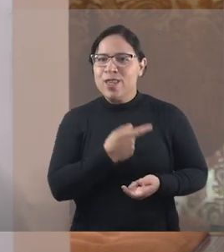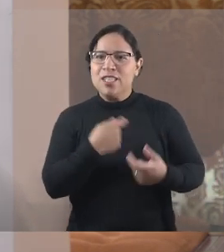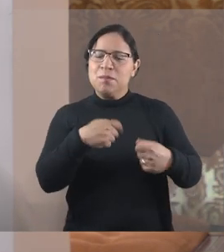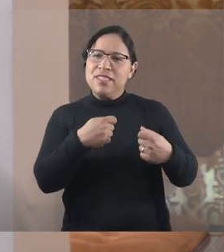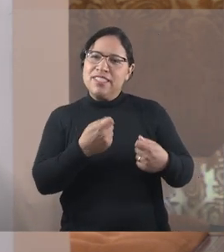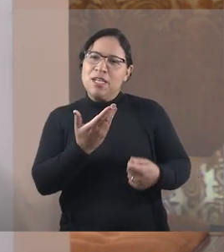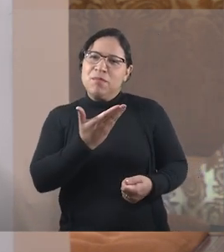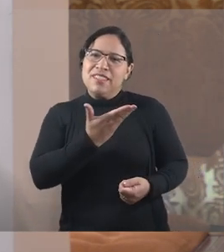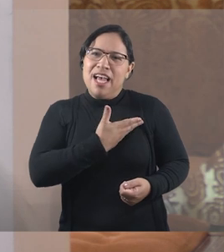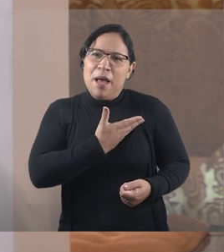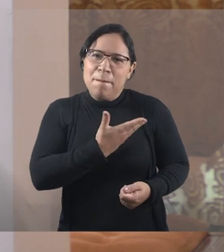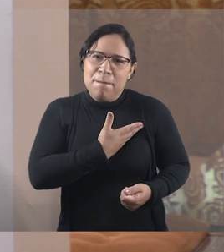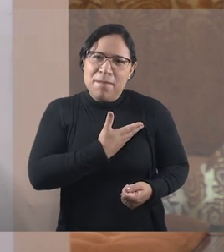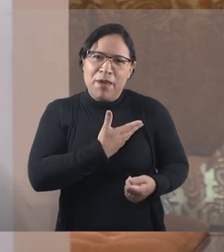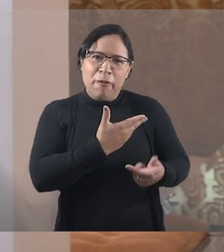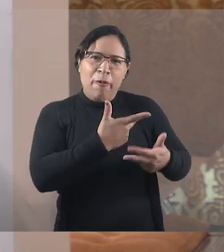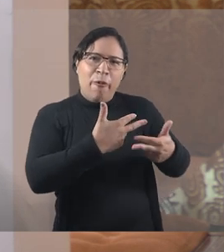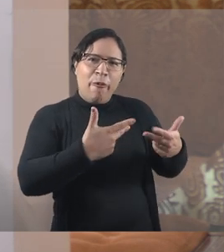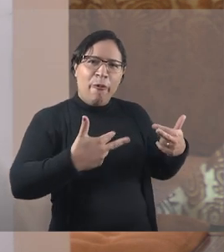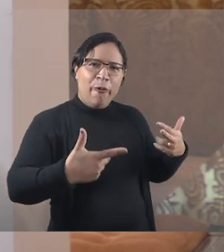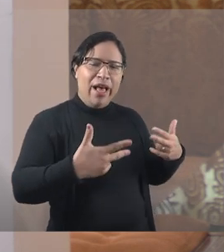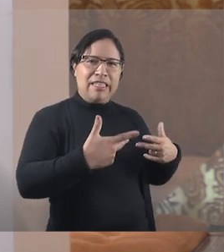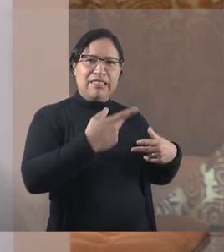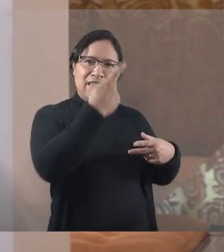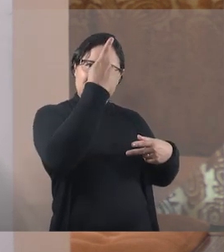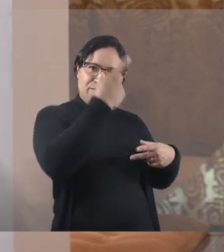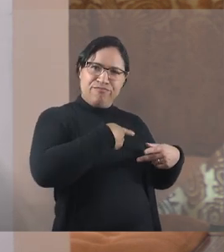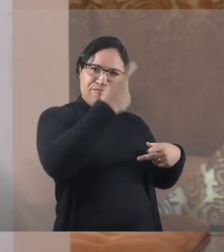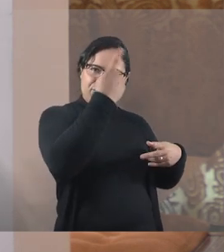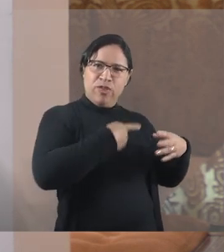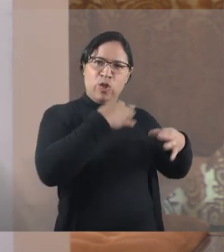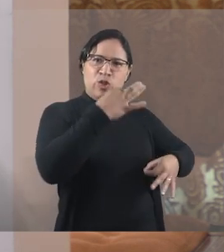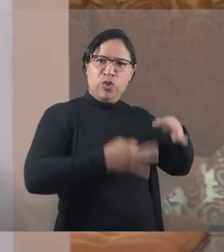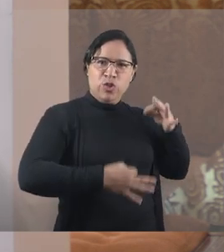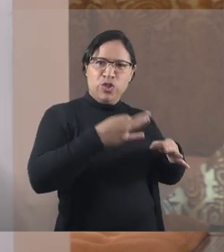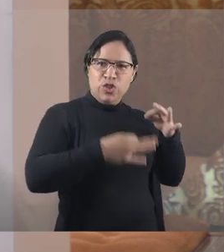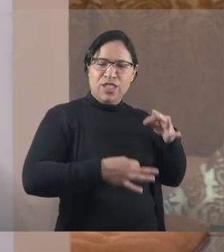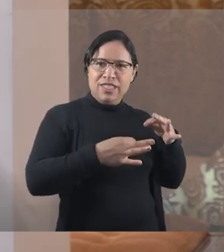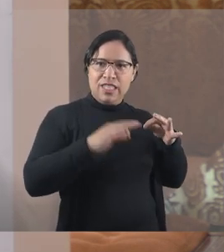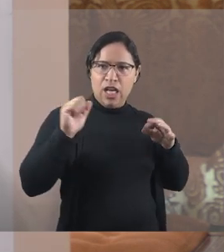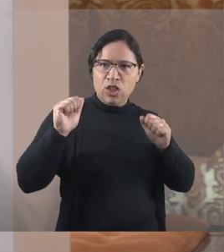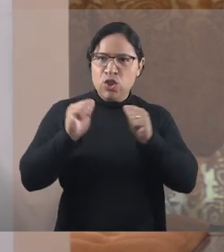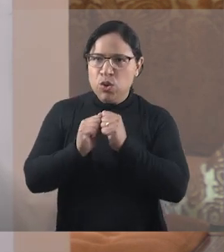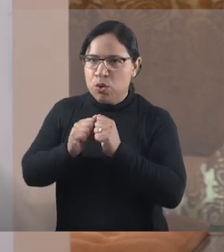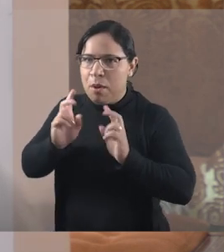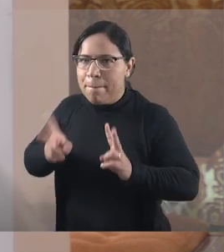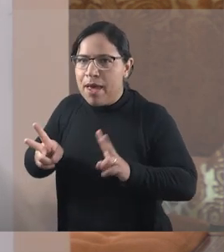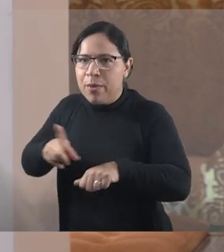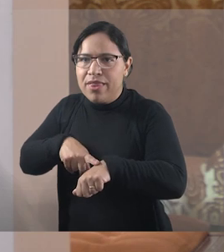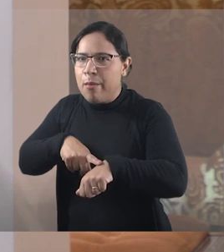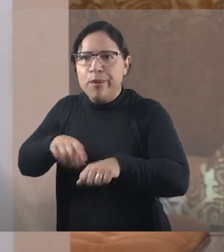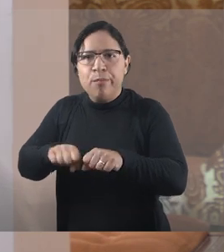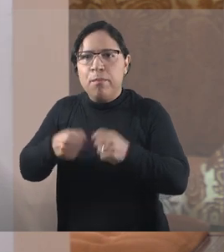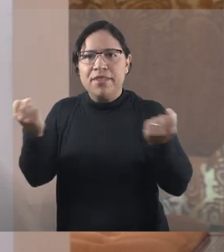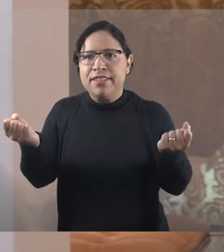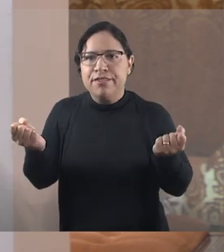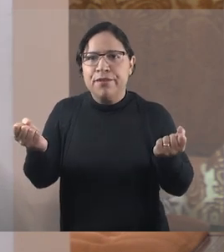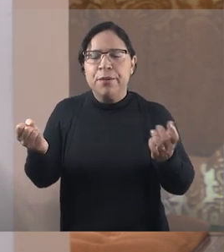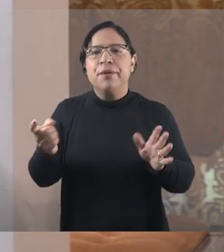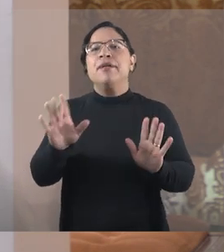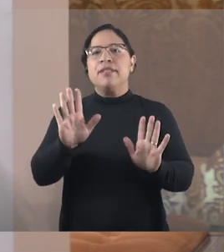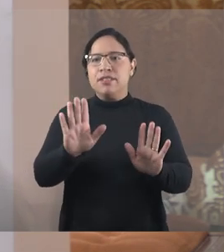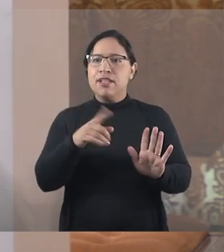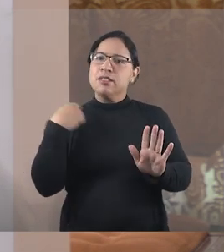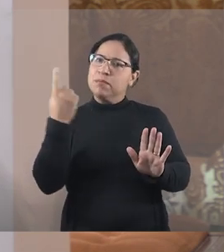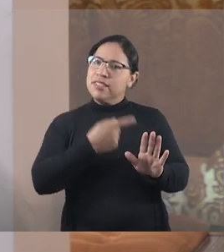dos prazeres, amigos da nossa própria justiça e caminhemos com Deus ao mesmo tempo. Essa deve ser para nós a primeira